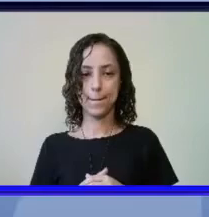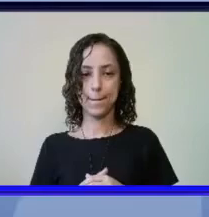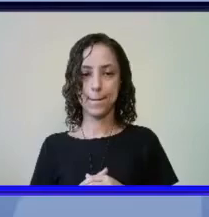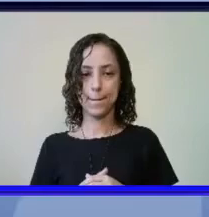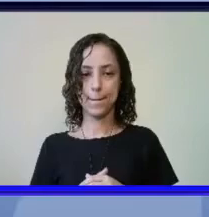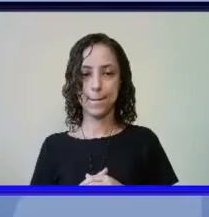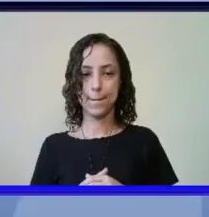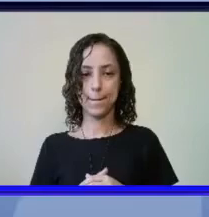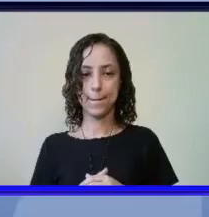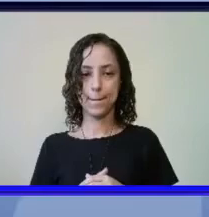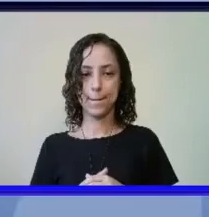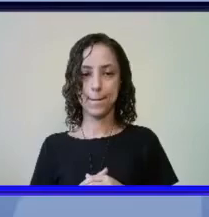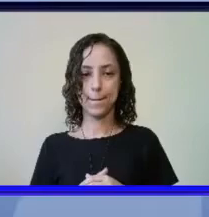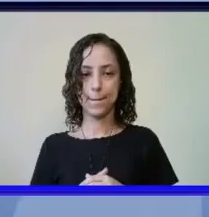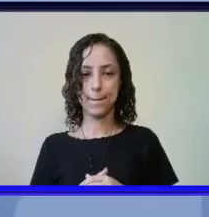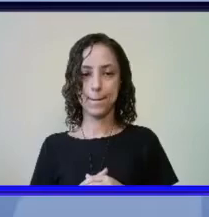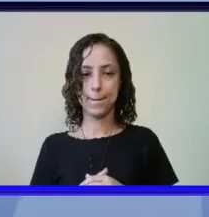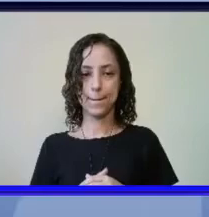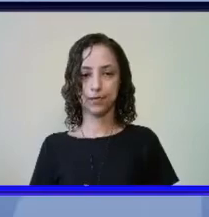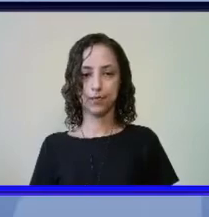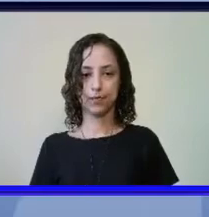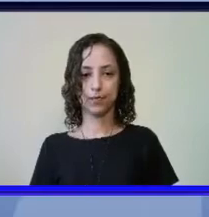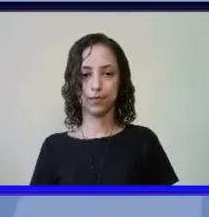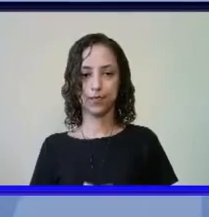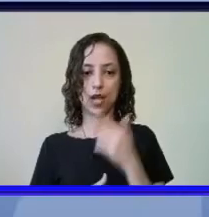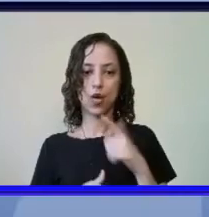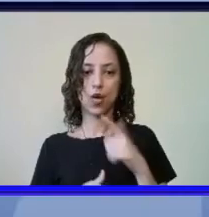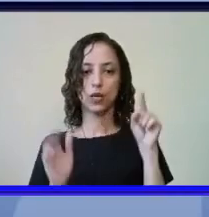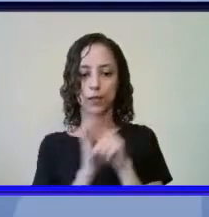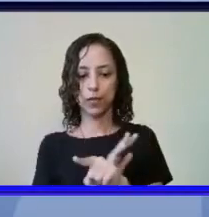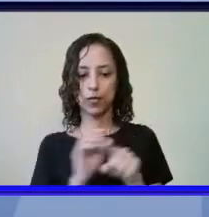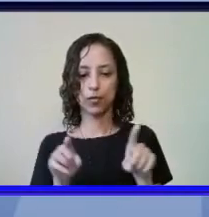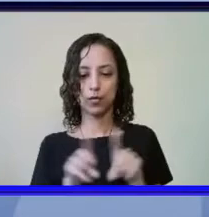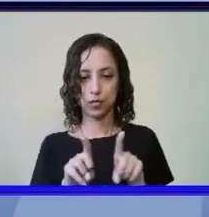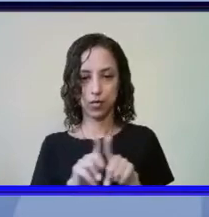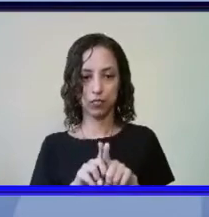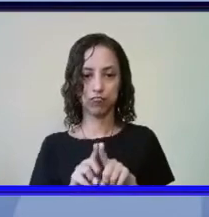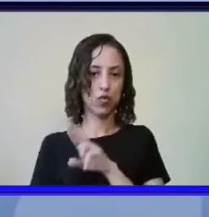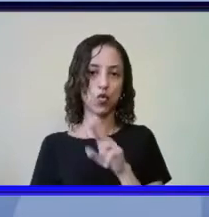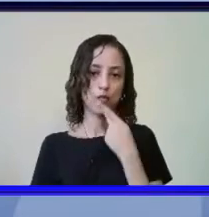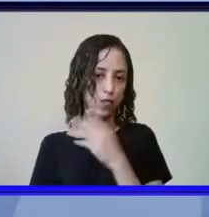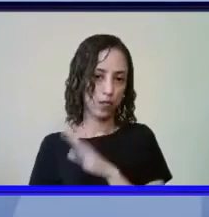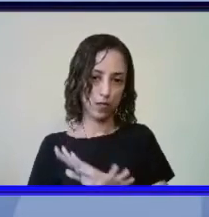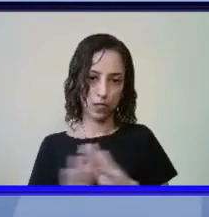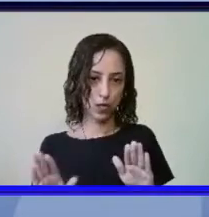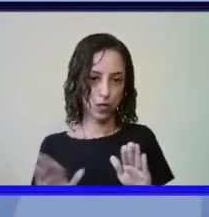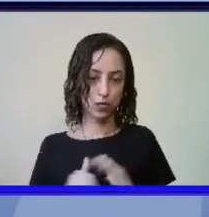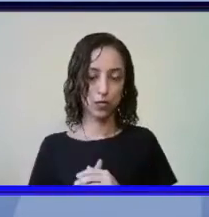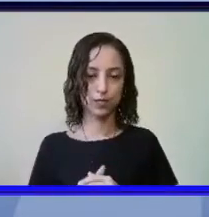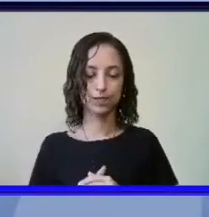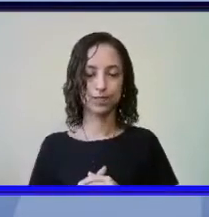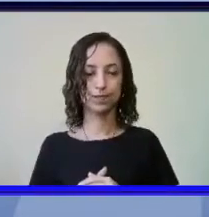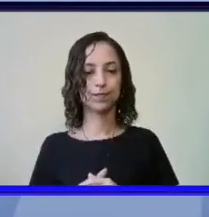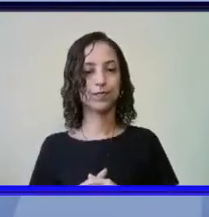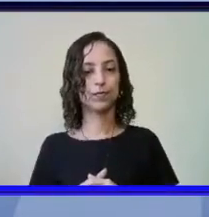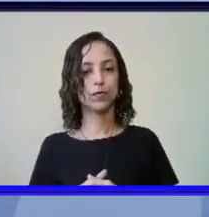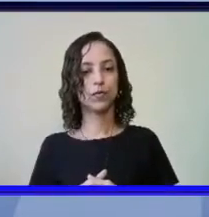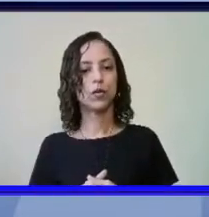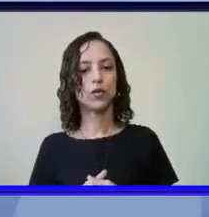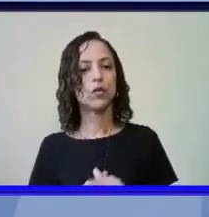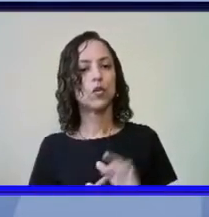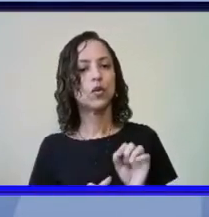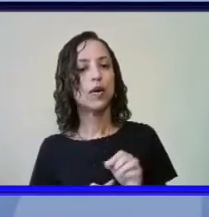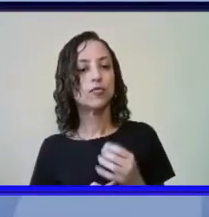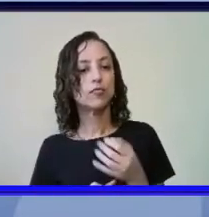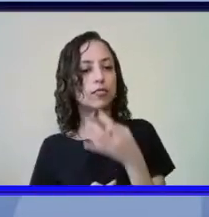a próxima pergunta também sem identificação é doutor o que mais te fascina